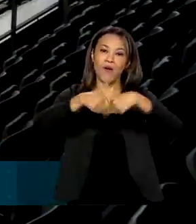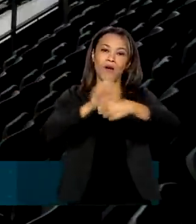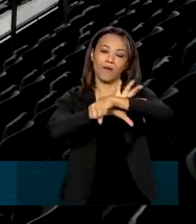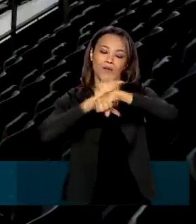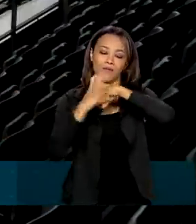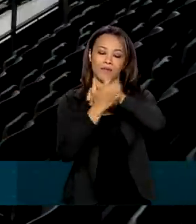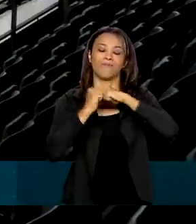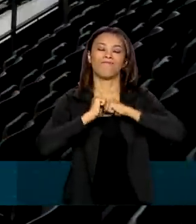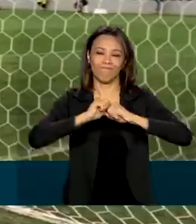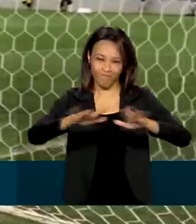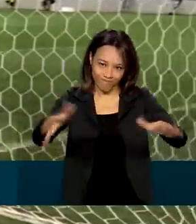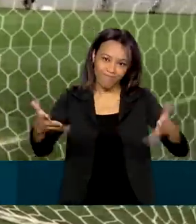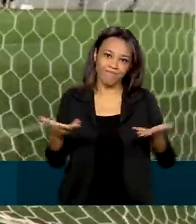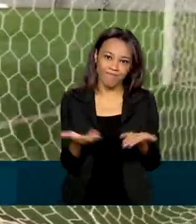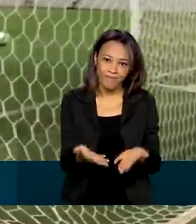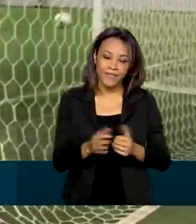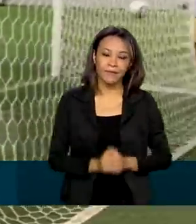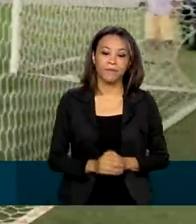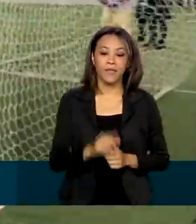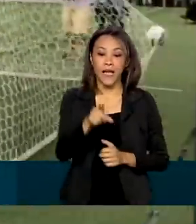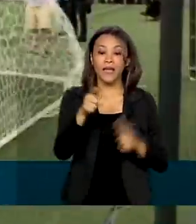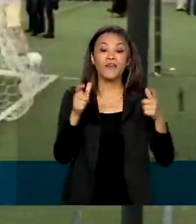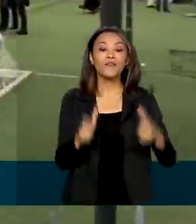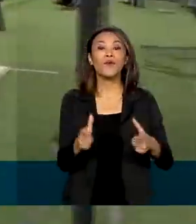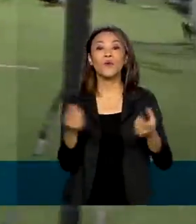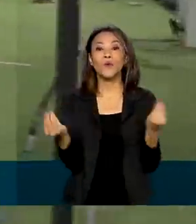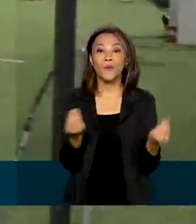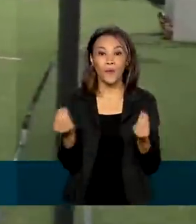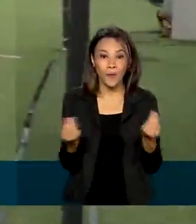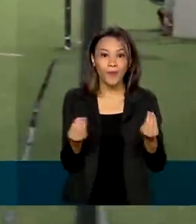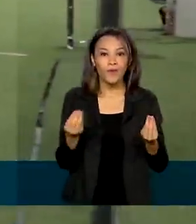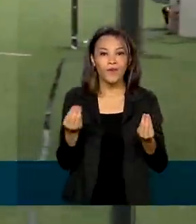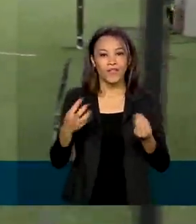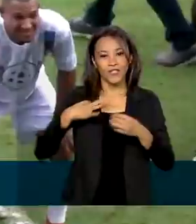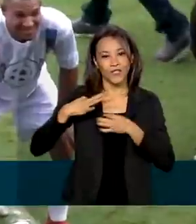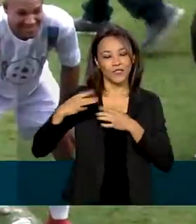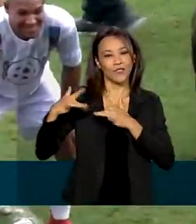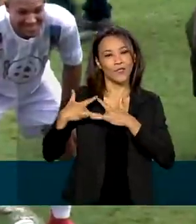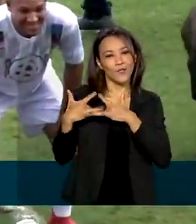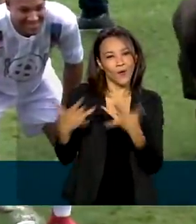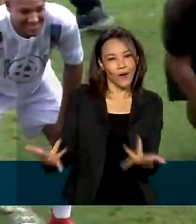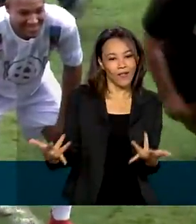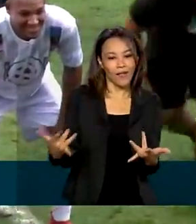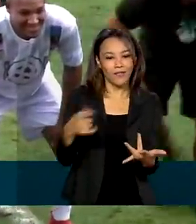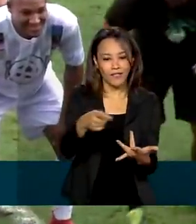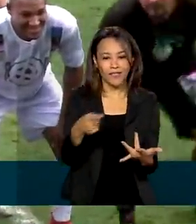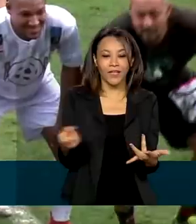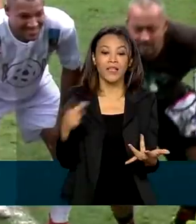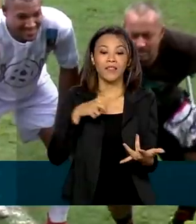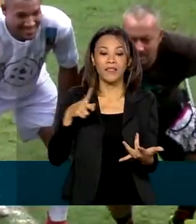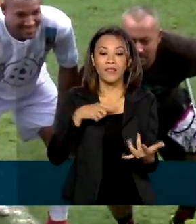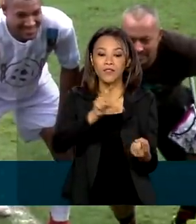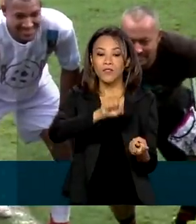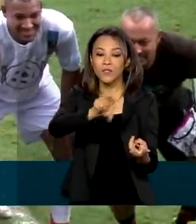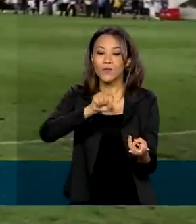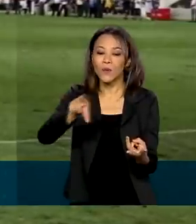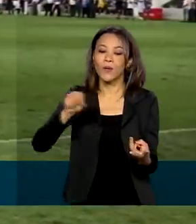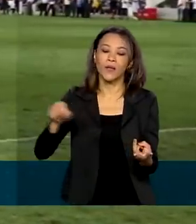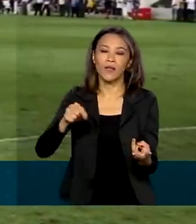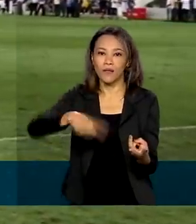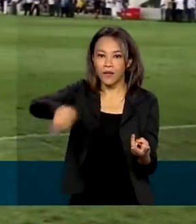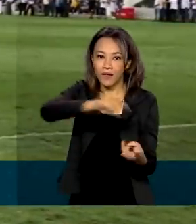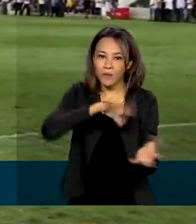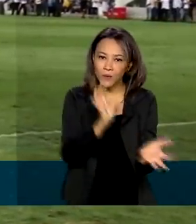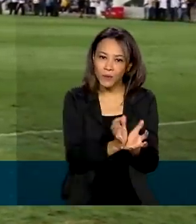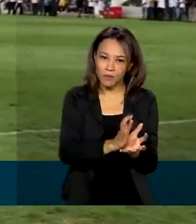pandemia do novo coronavírus. Aqui, o placar foi revertido em solidariedade. O jogo reuniu uma escalação de craques dessa